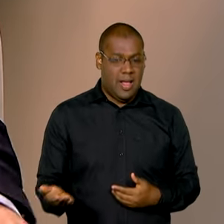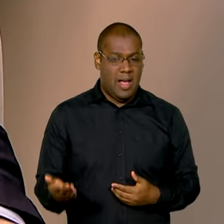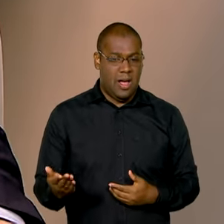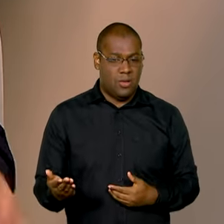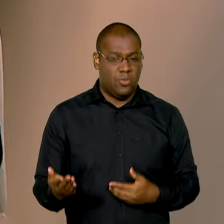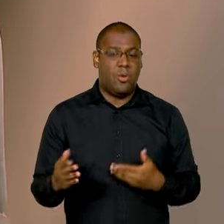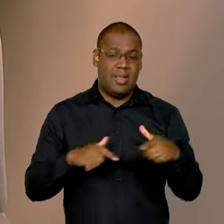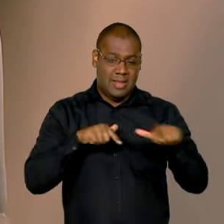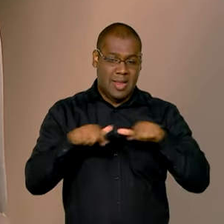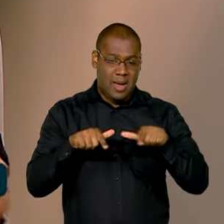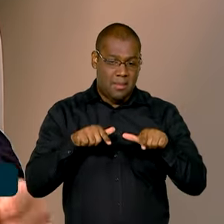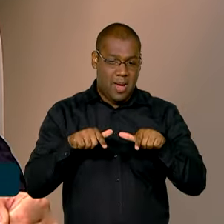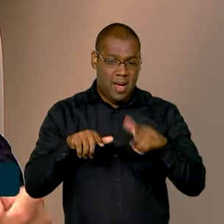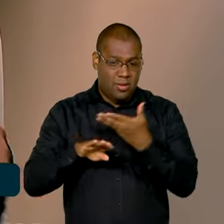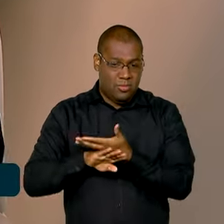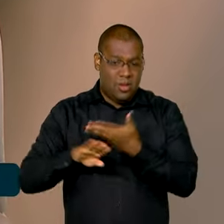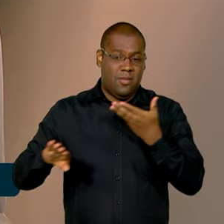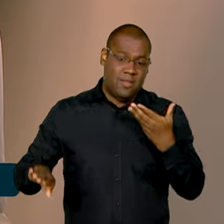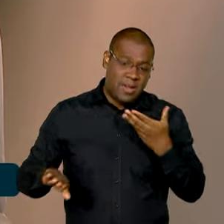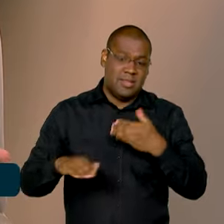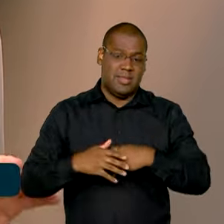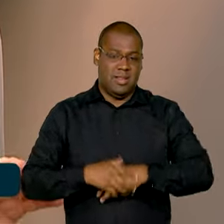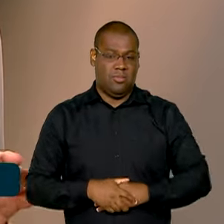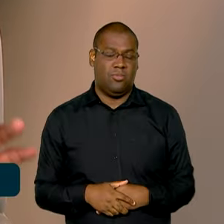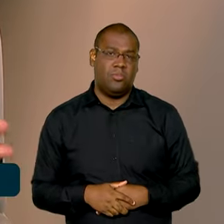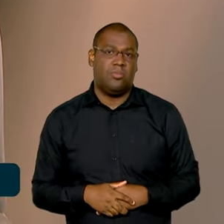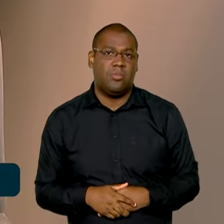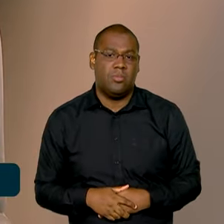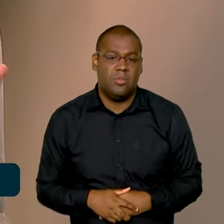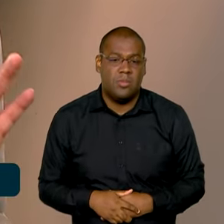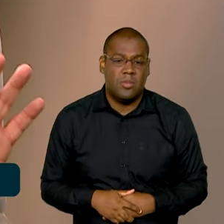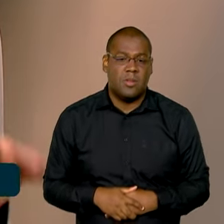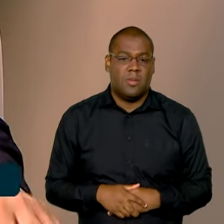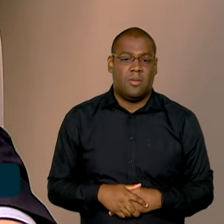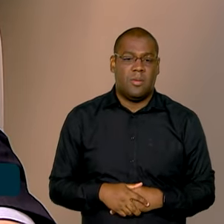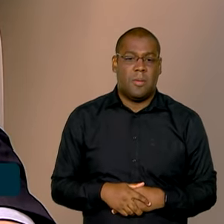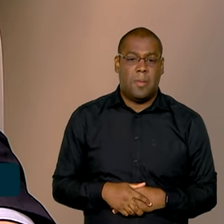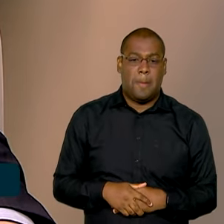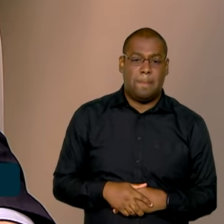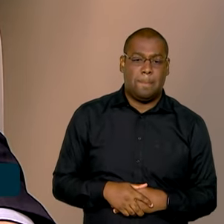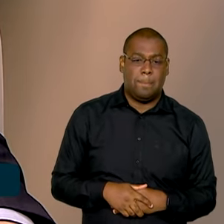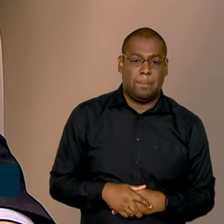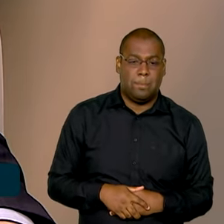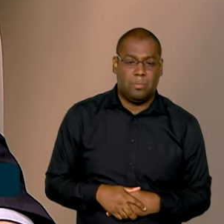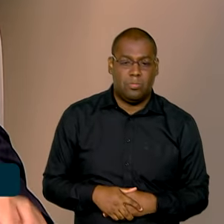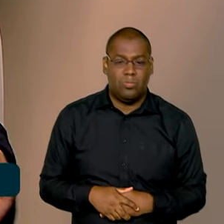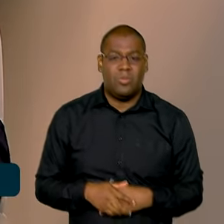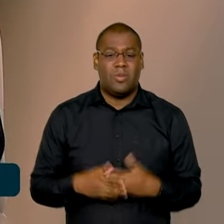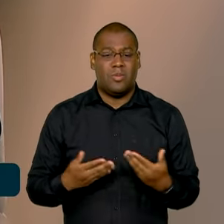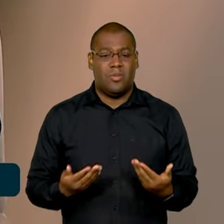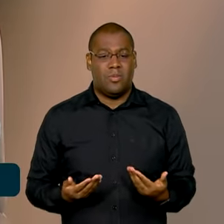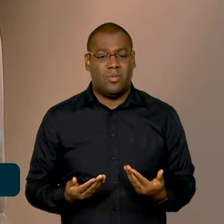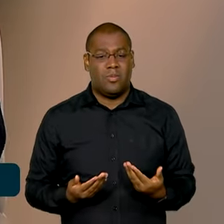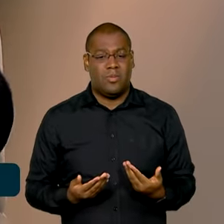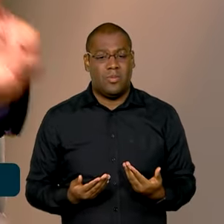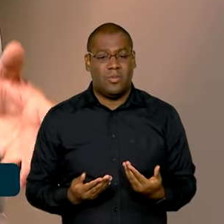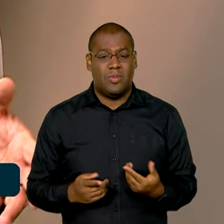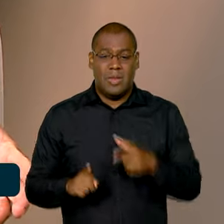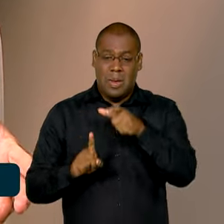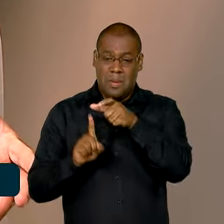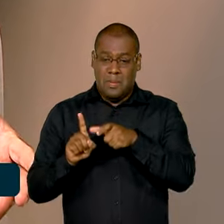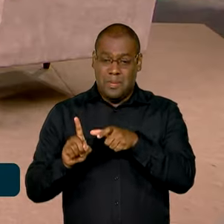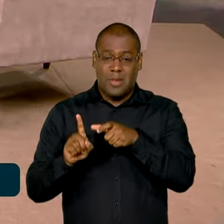tempo. Isso é ruim para a sociedade, não pelo custo. A sociedade está pronta para pagar esse custo. Mas porque a pessoa acaba sendo